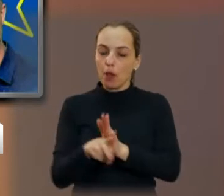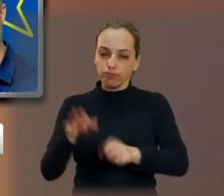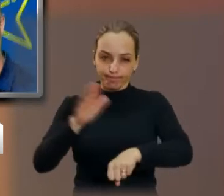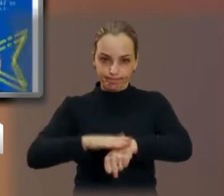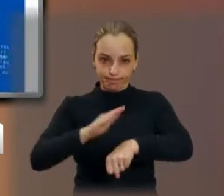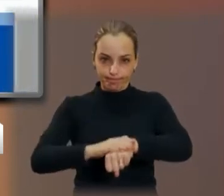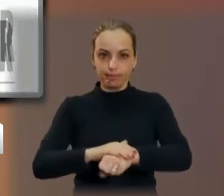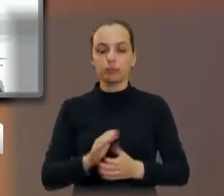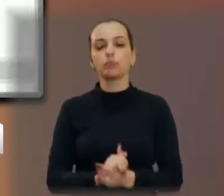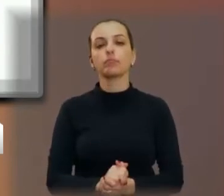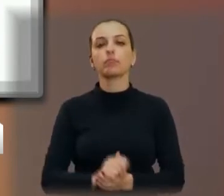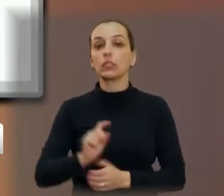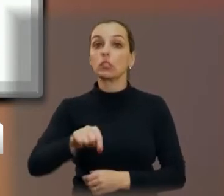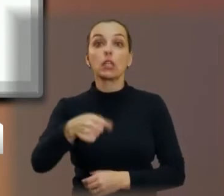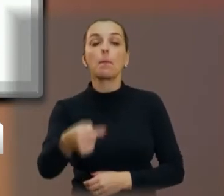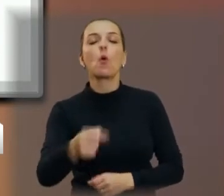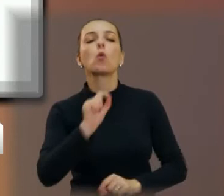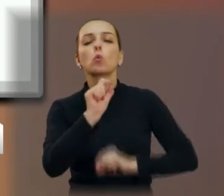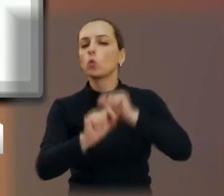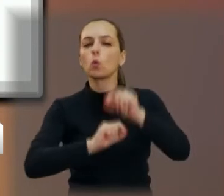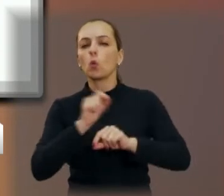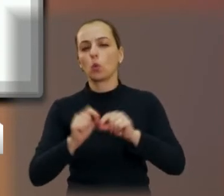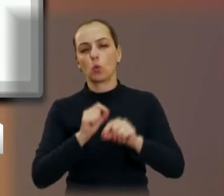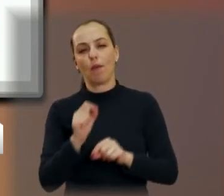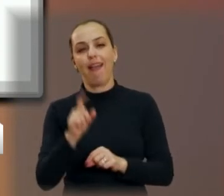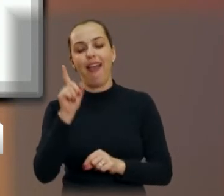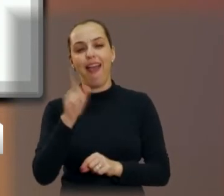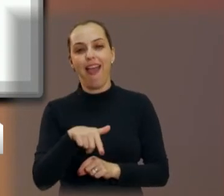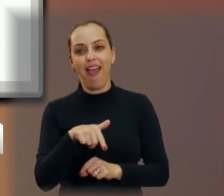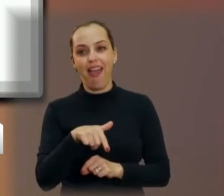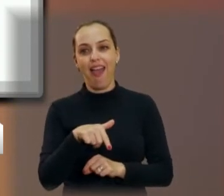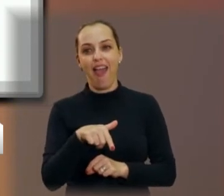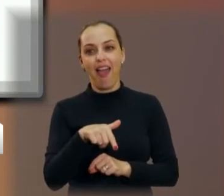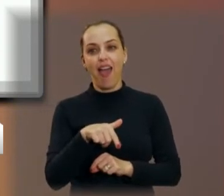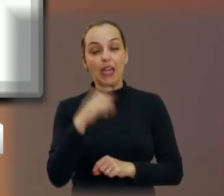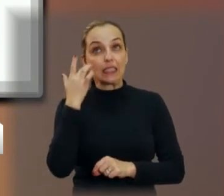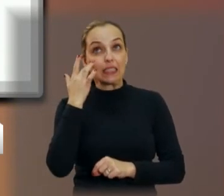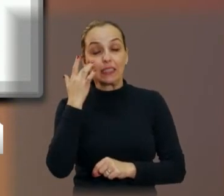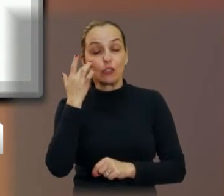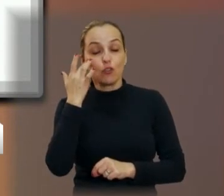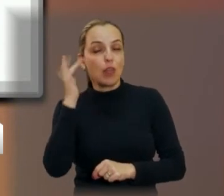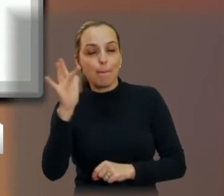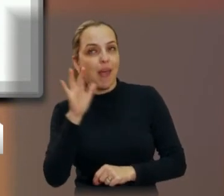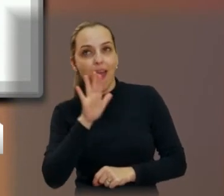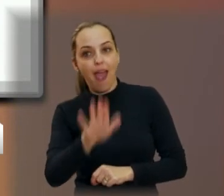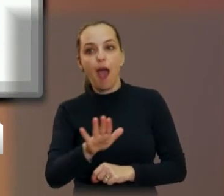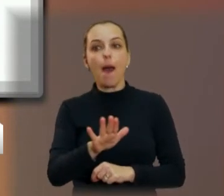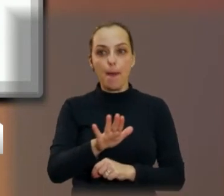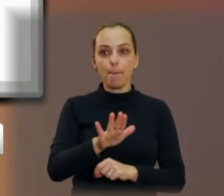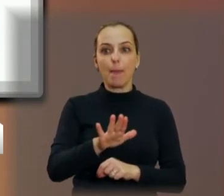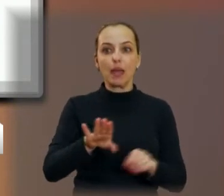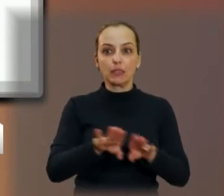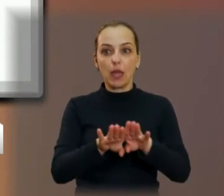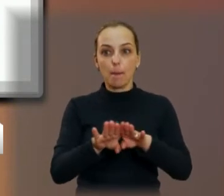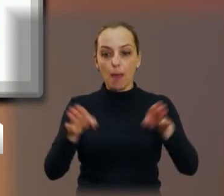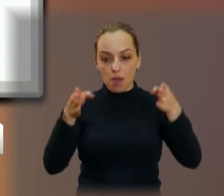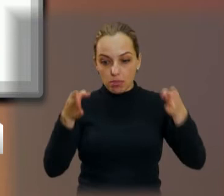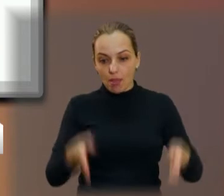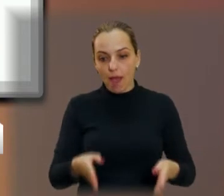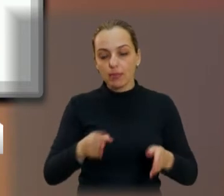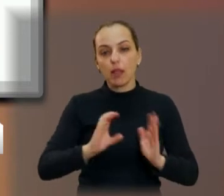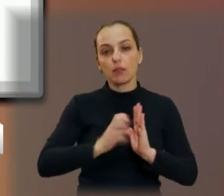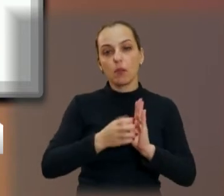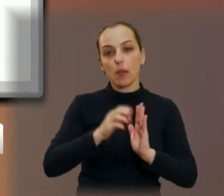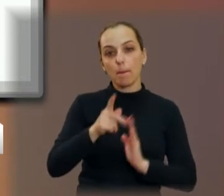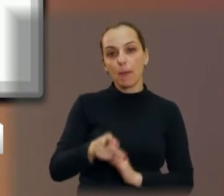Sr. Presidente, sem querer, nós deixamos os três da bancada do PSDB em seguida aqui para falar hoje, mas o Lucas faz o sorteio. Então, coincidentemente, nós